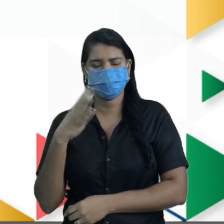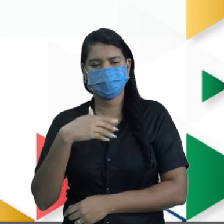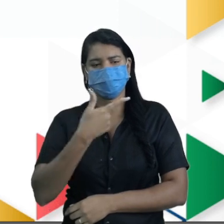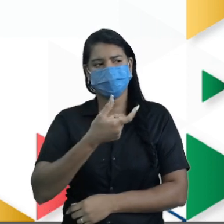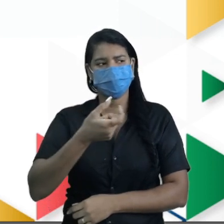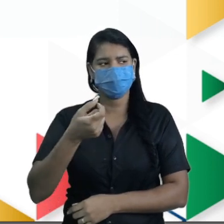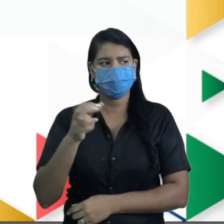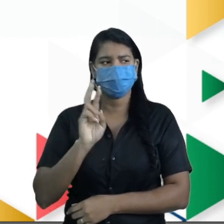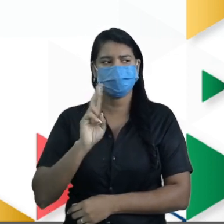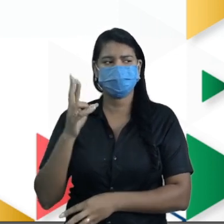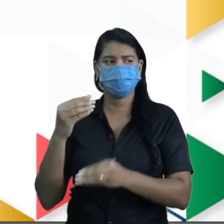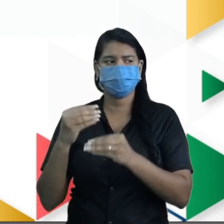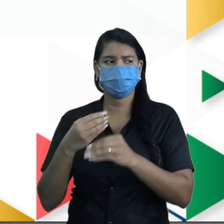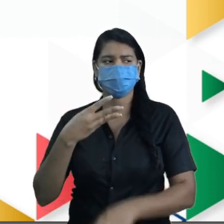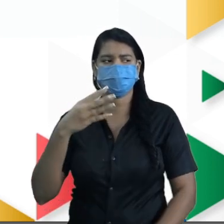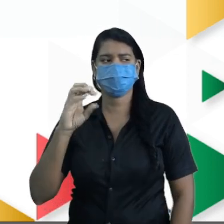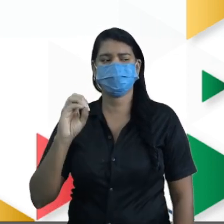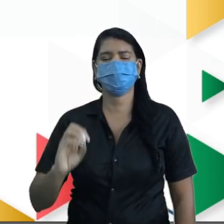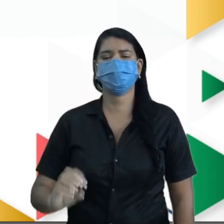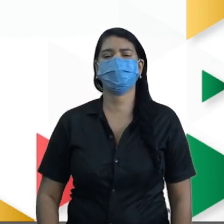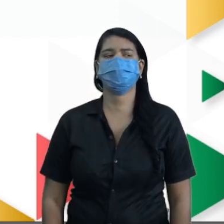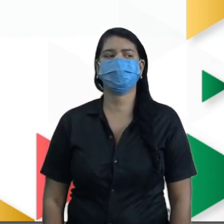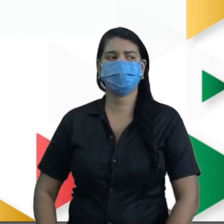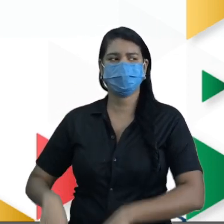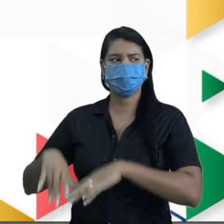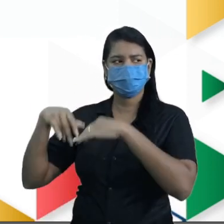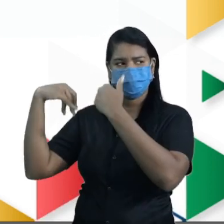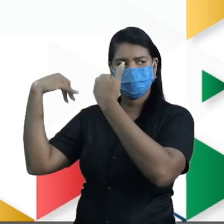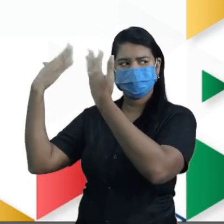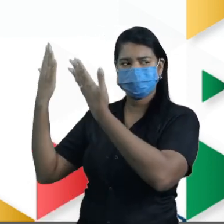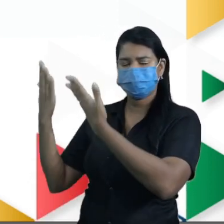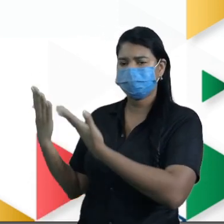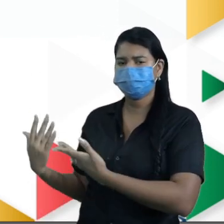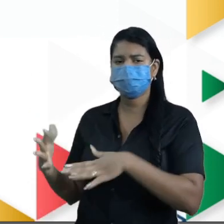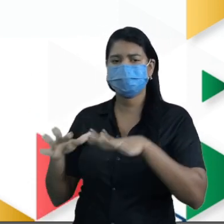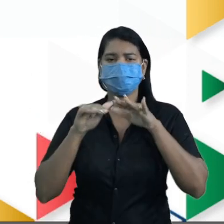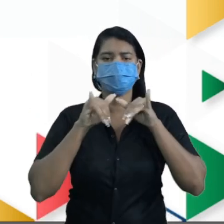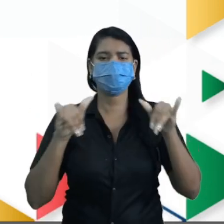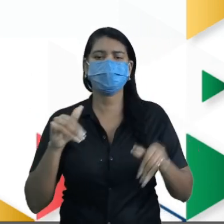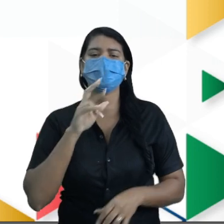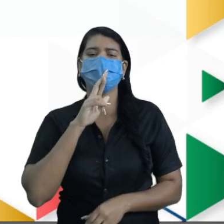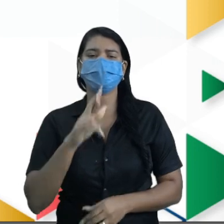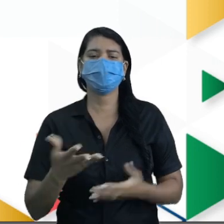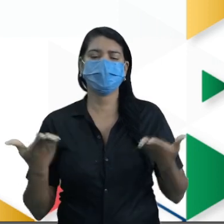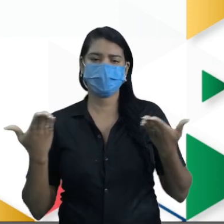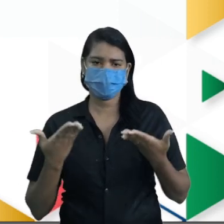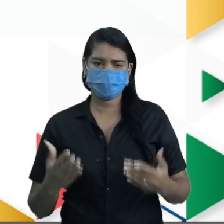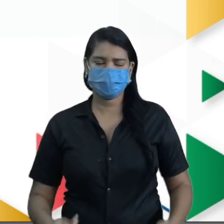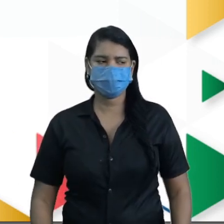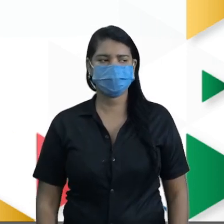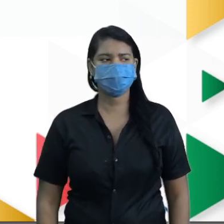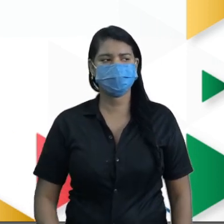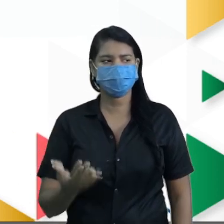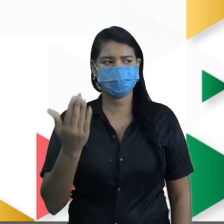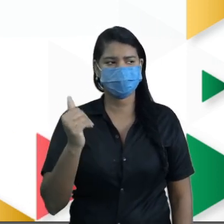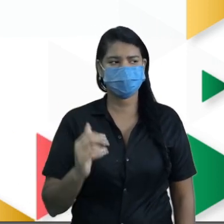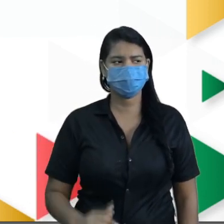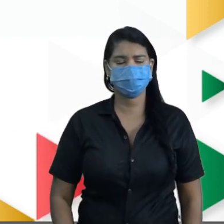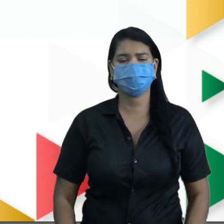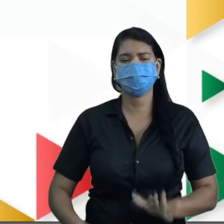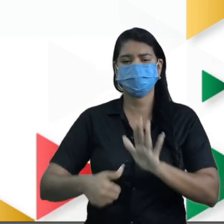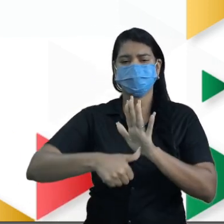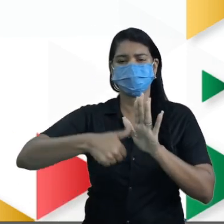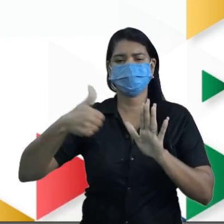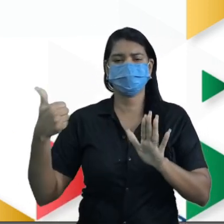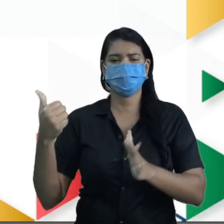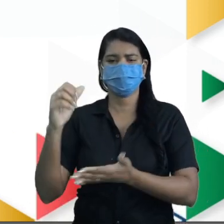R$20,00 tem R$40,00. Essas são as informações. Vamos responder agora, então? Vamos lá comigo. Primeiro item